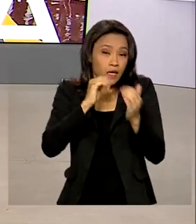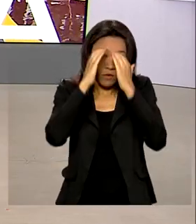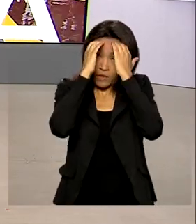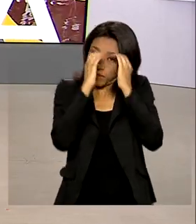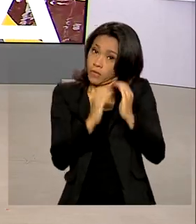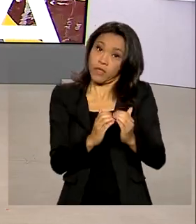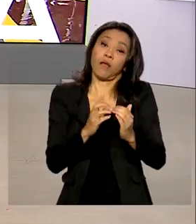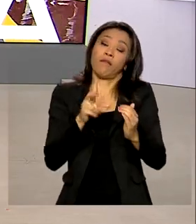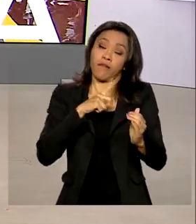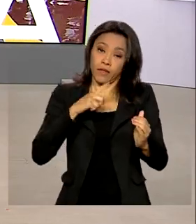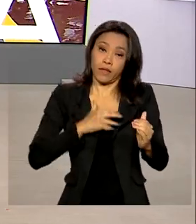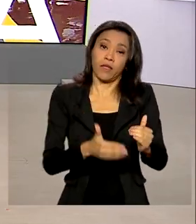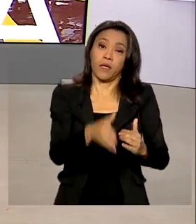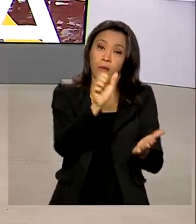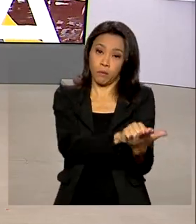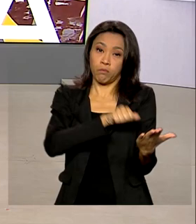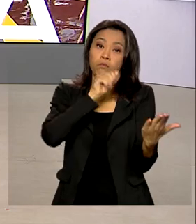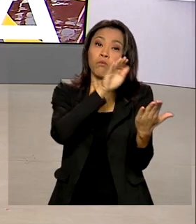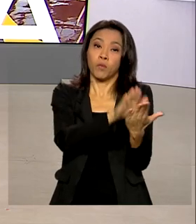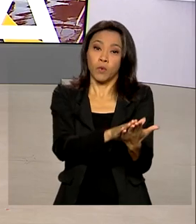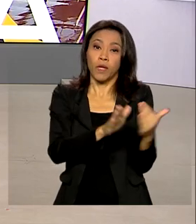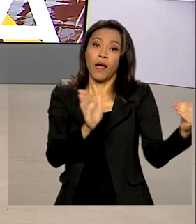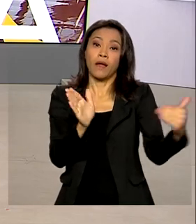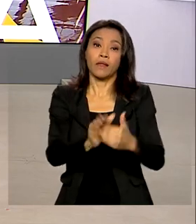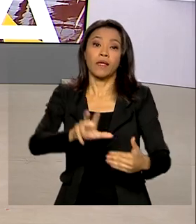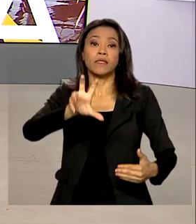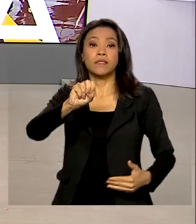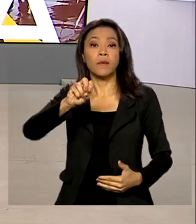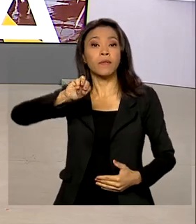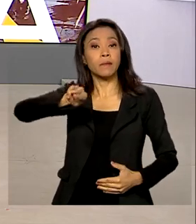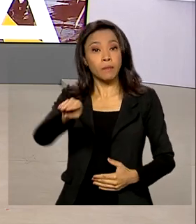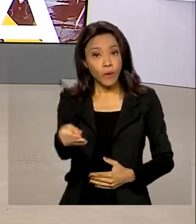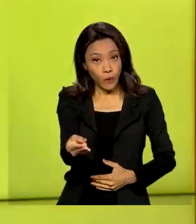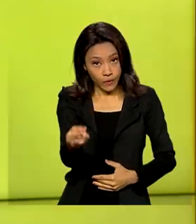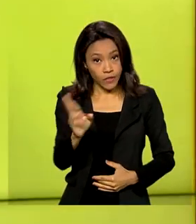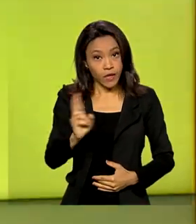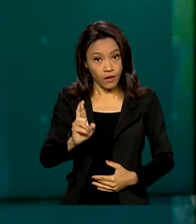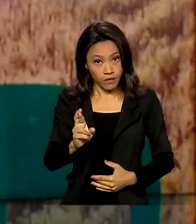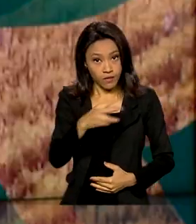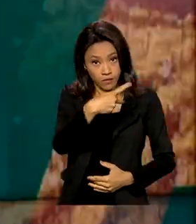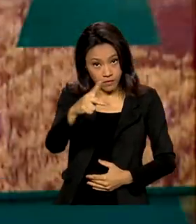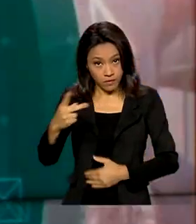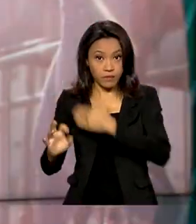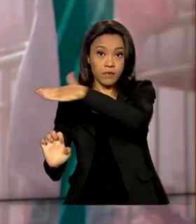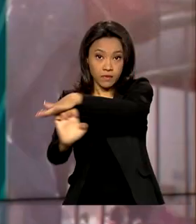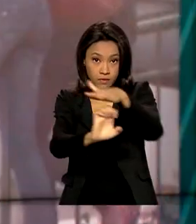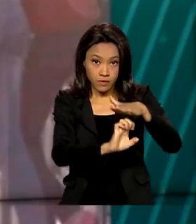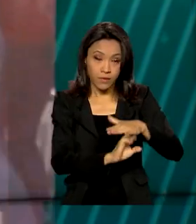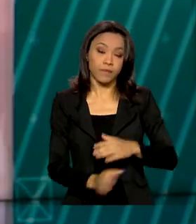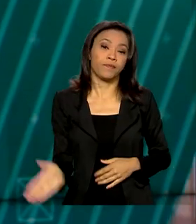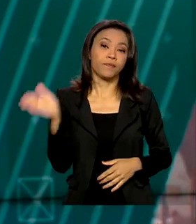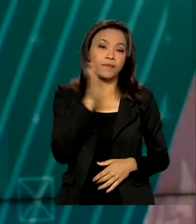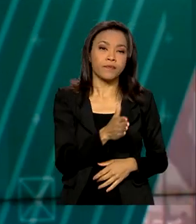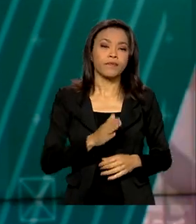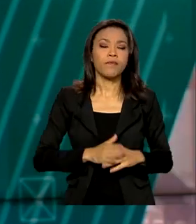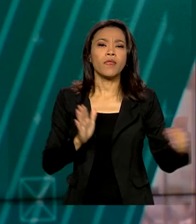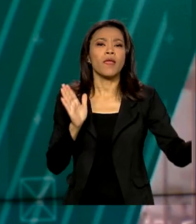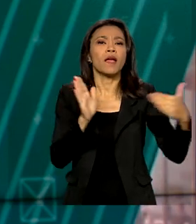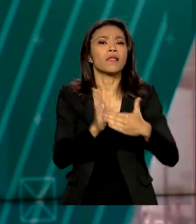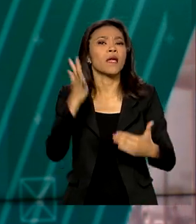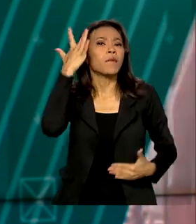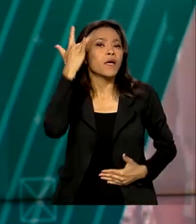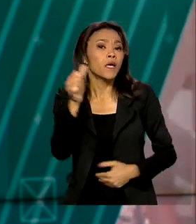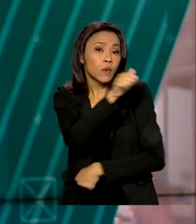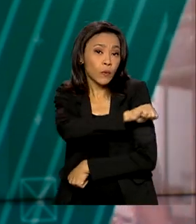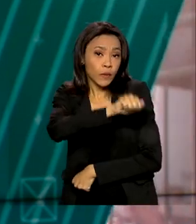multa de até 50 milhões de reais para as telefônicas. Segue até amanhã no Rio de Janeiro a Operação